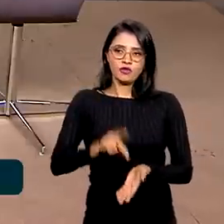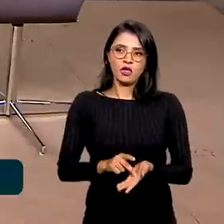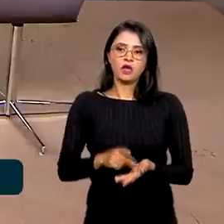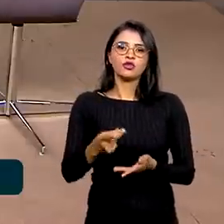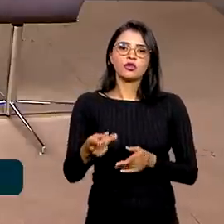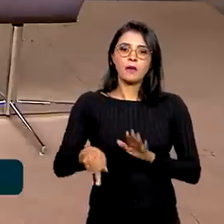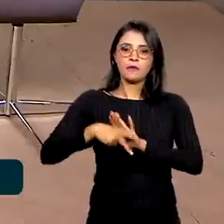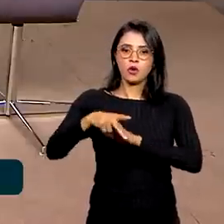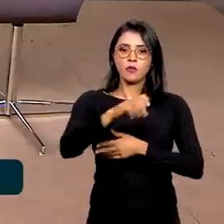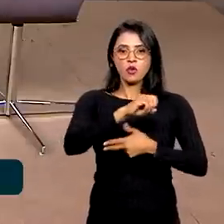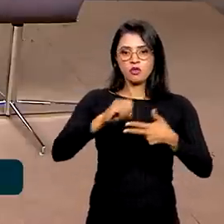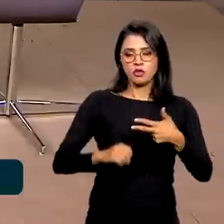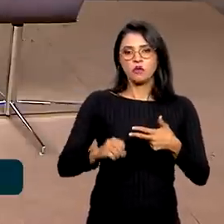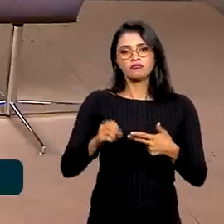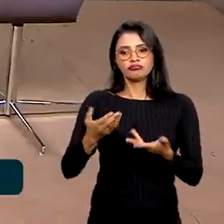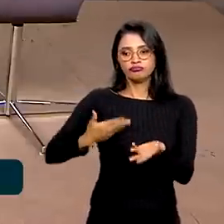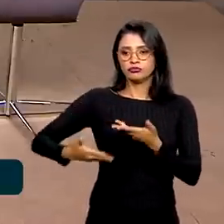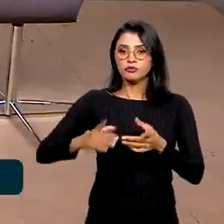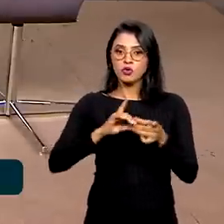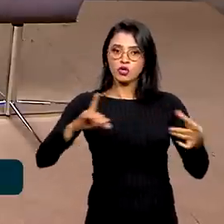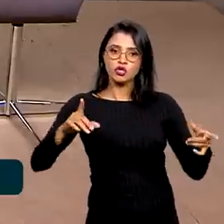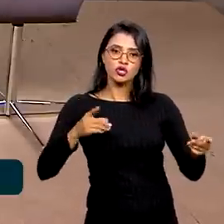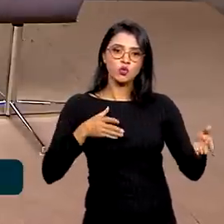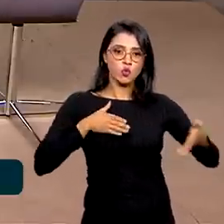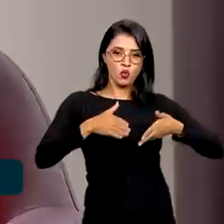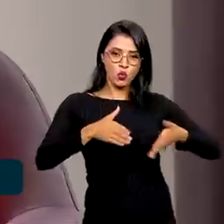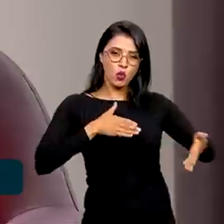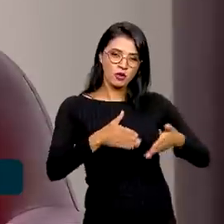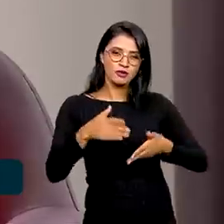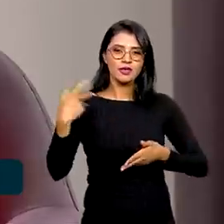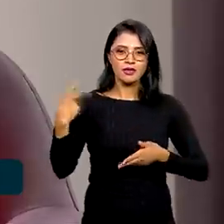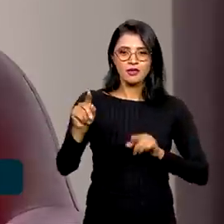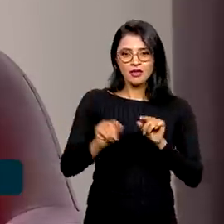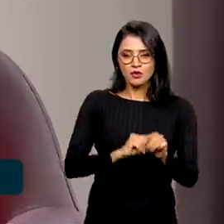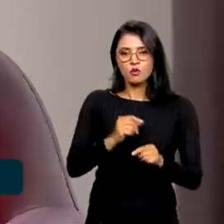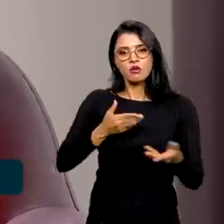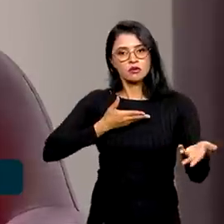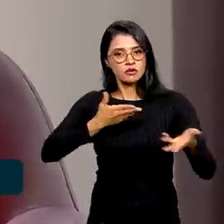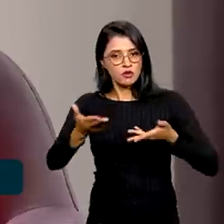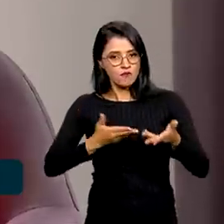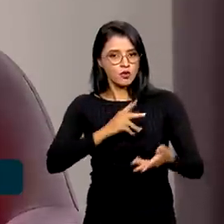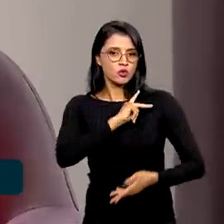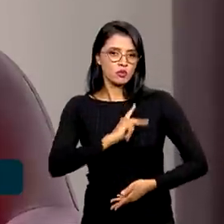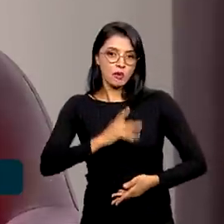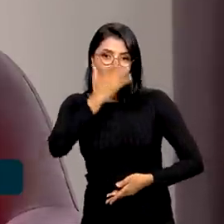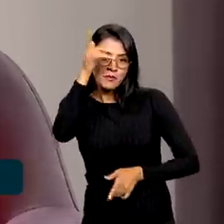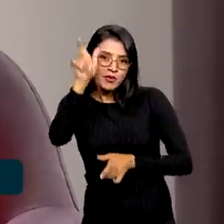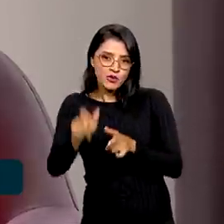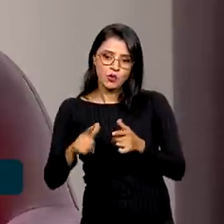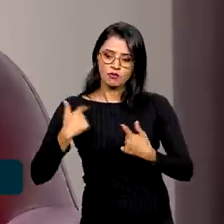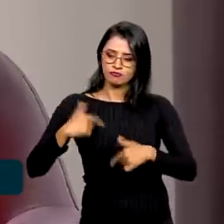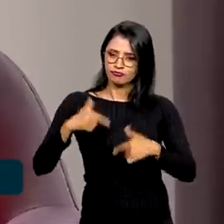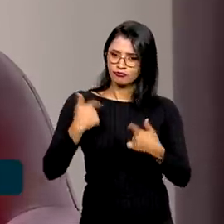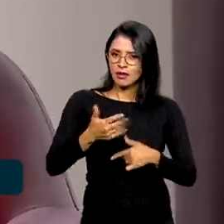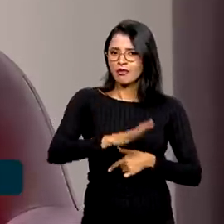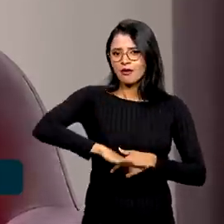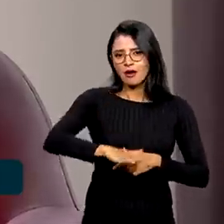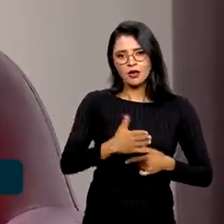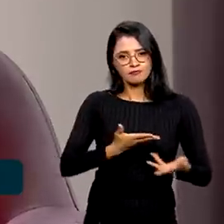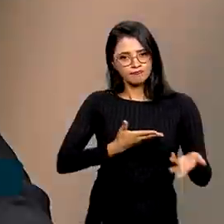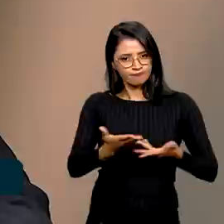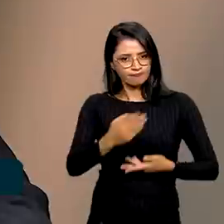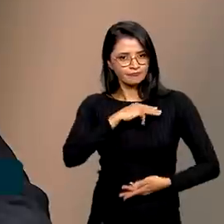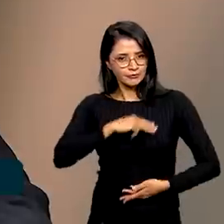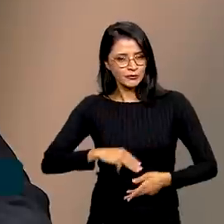do Enem. A gente democratiza um pouco o acesso ao serviço público, né? A pessoa trabalhar no serviço público.